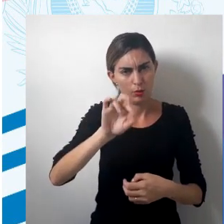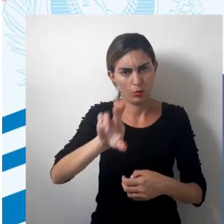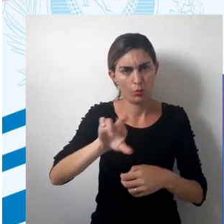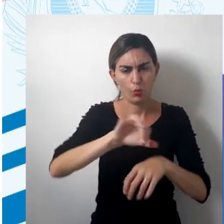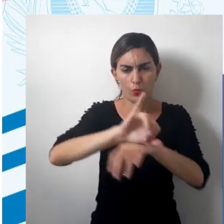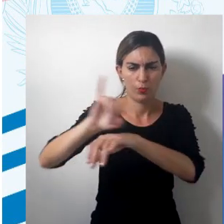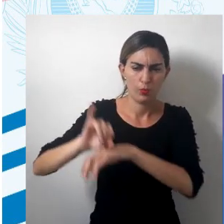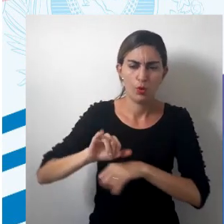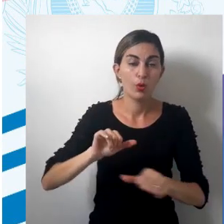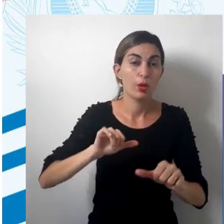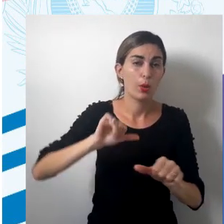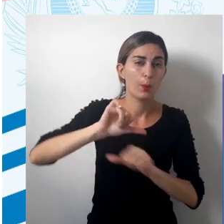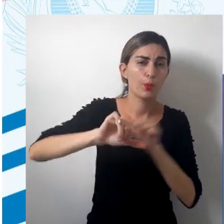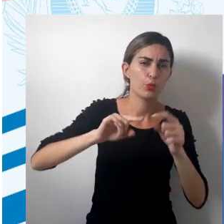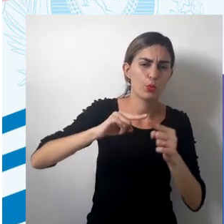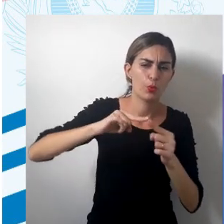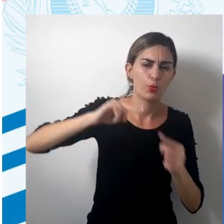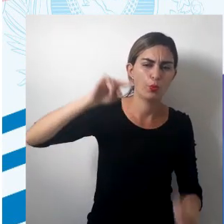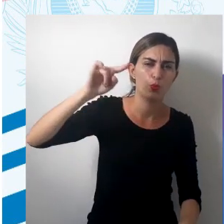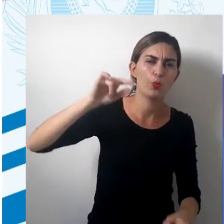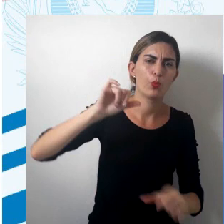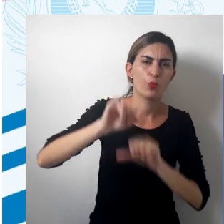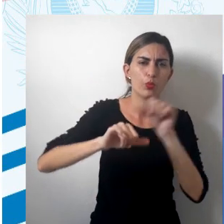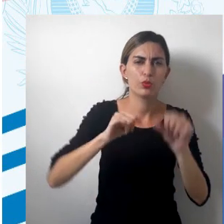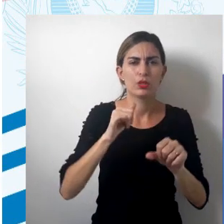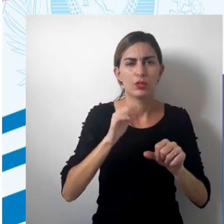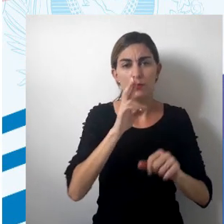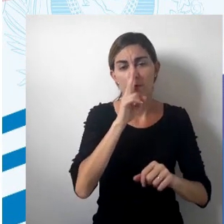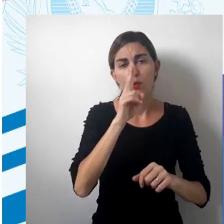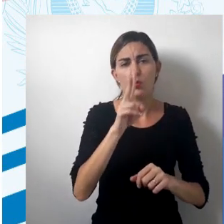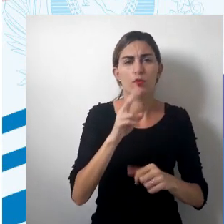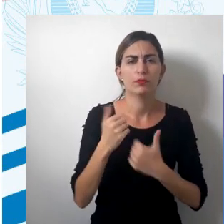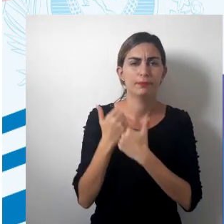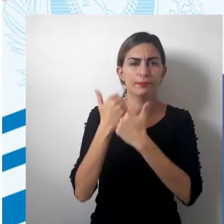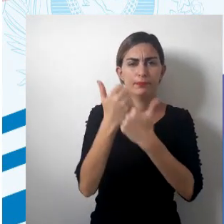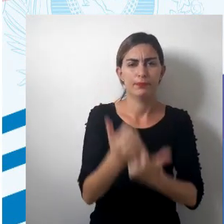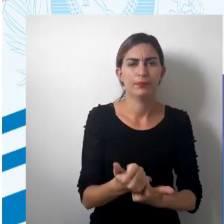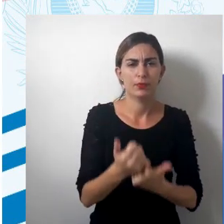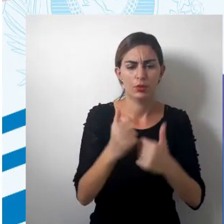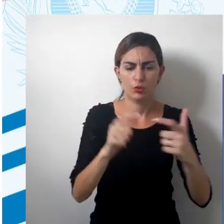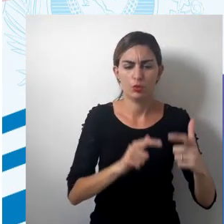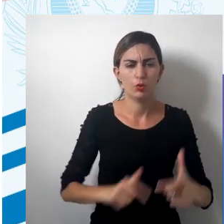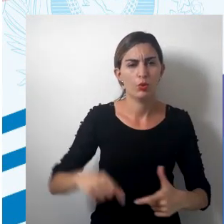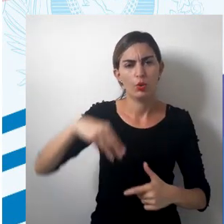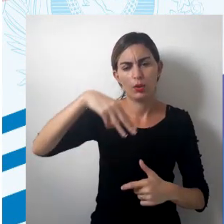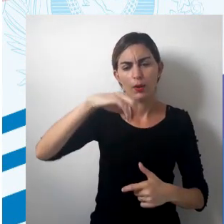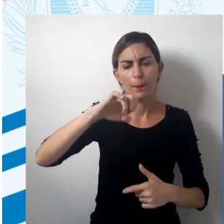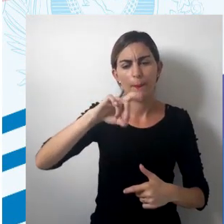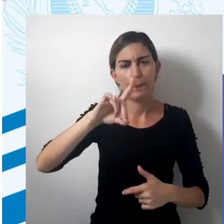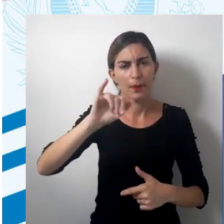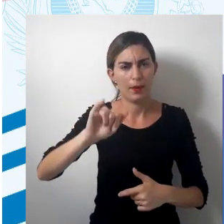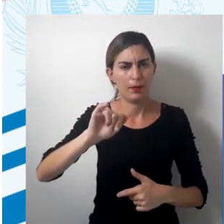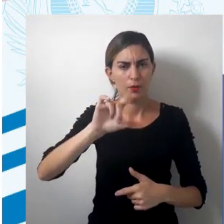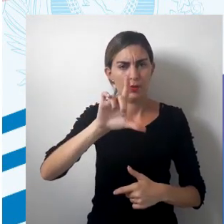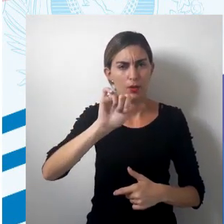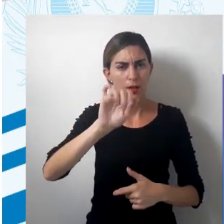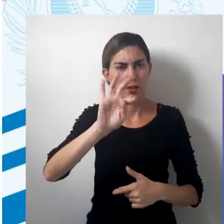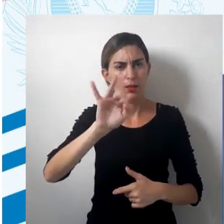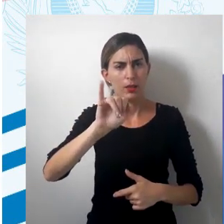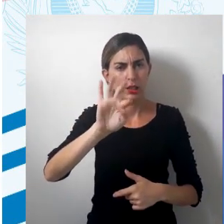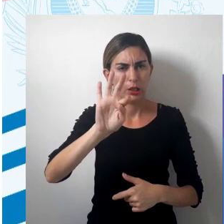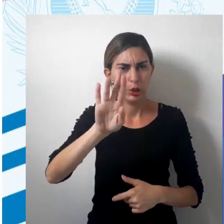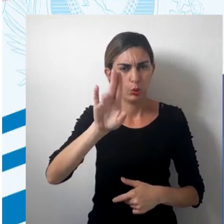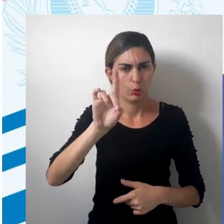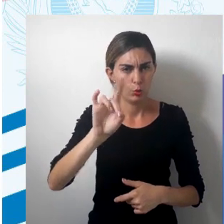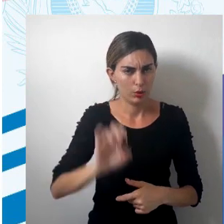ela traz uma distorção muito alta. Ela é utilizada principalmente para representar as regiões de médias latitudes, principalmente as regiões